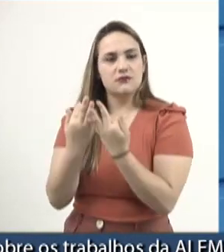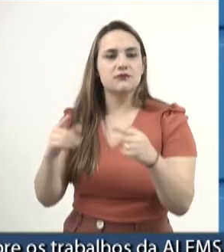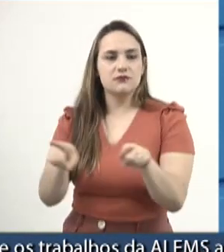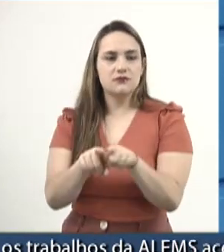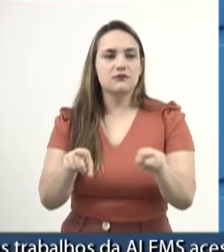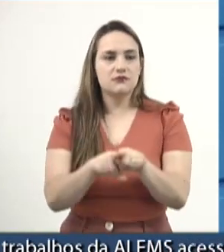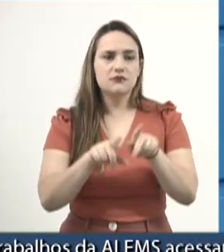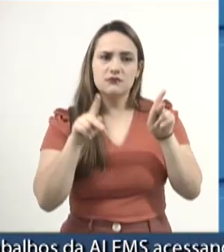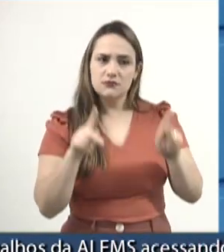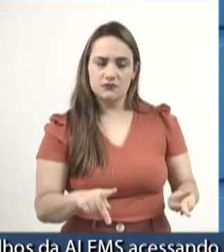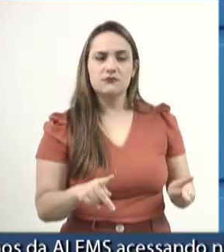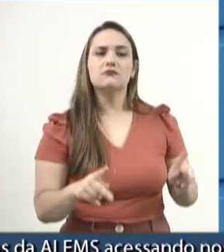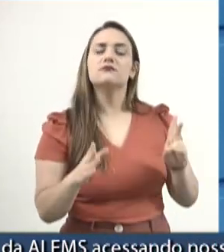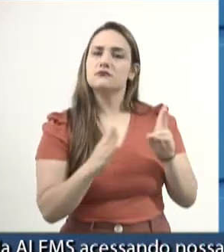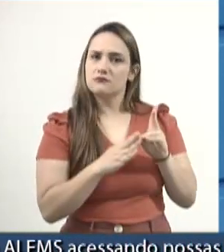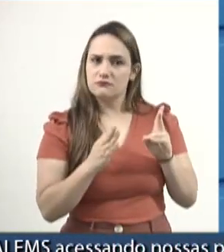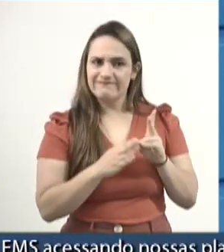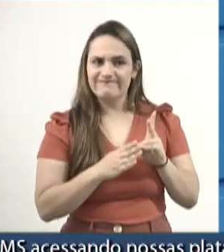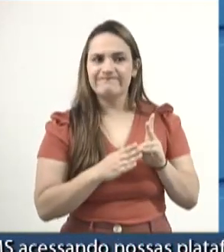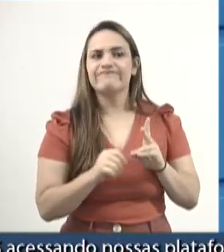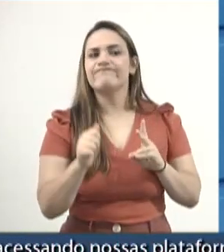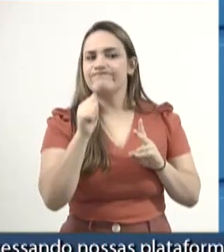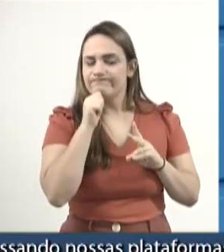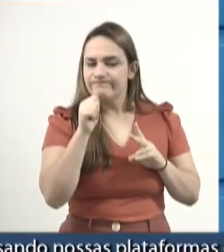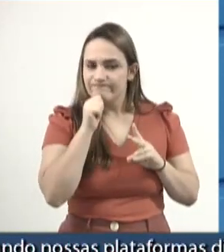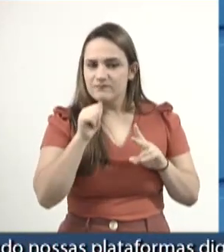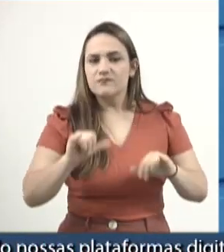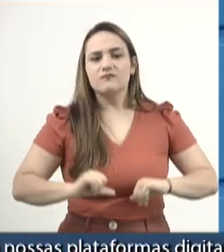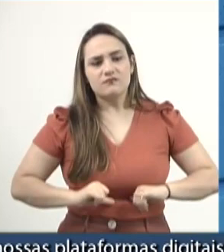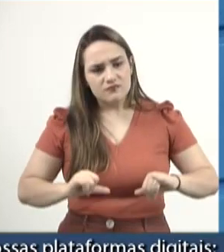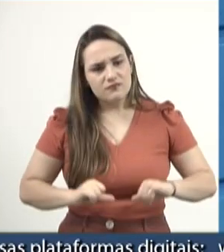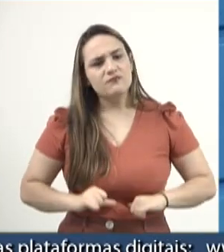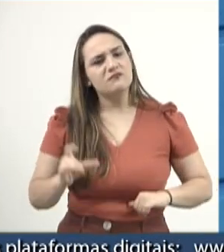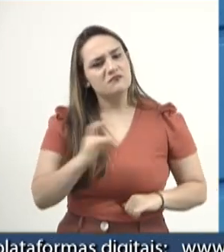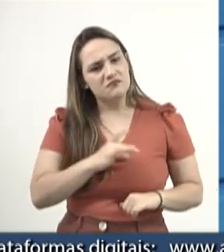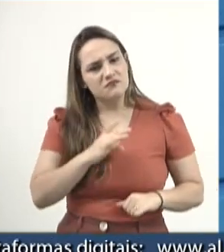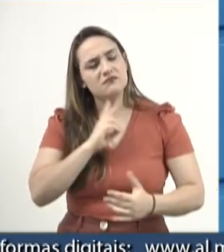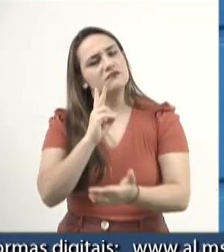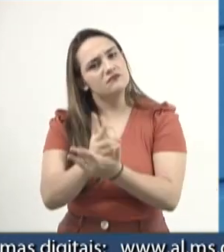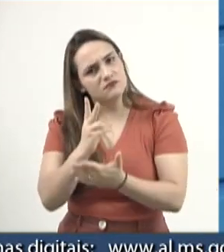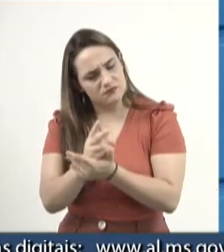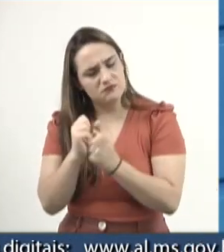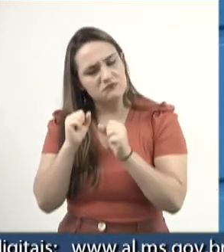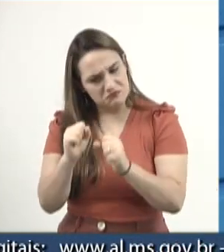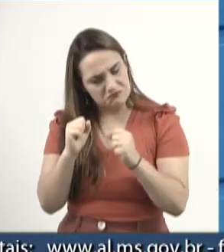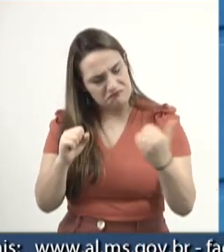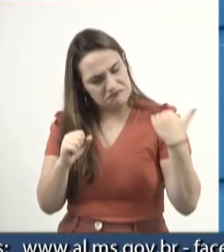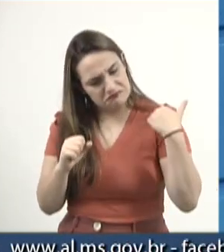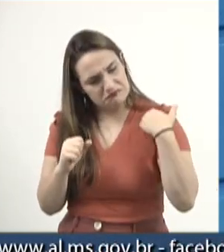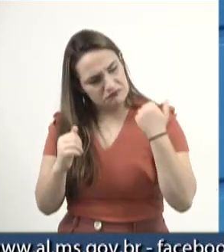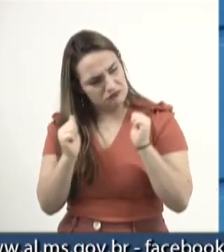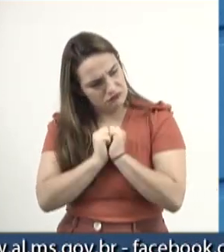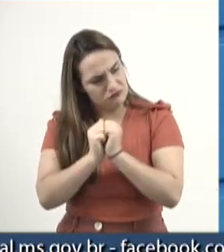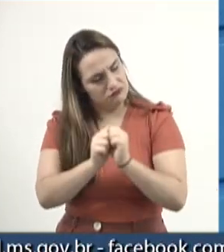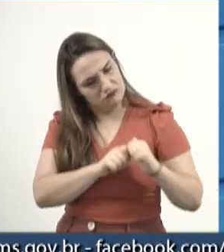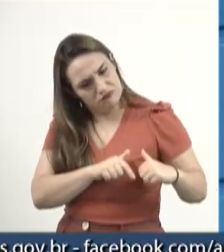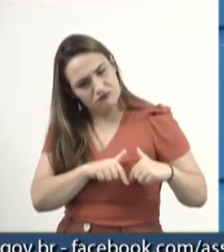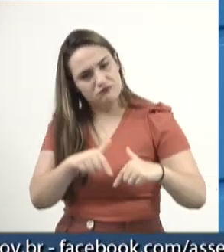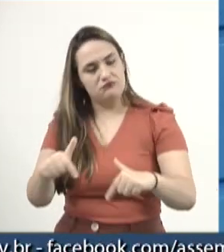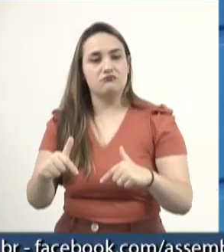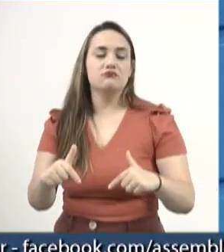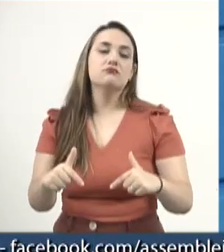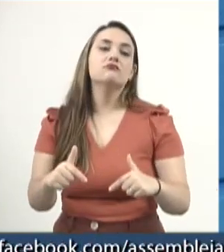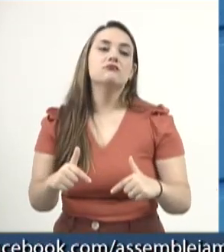ao povo indígena que vive sobre constante tensão e medo. Contem comigo para enfrentarmos juntos essa